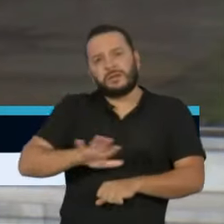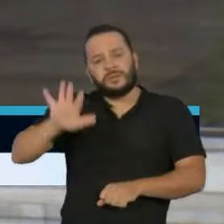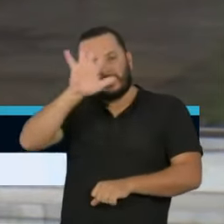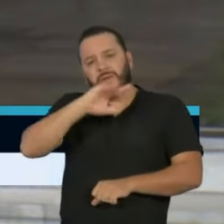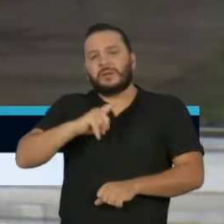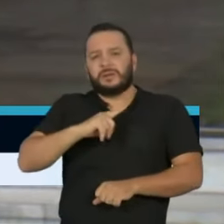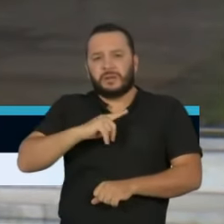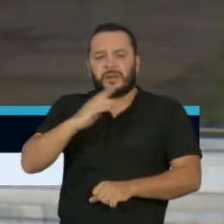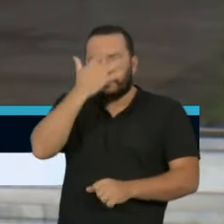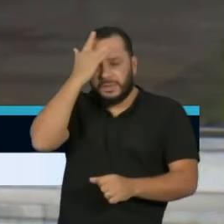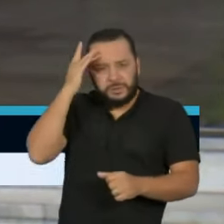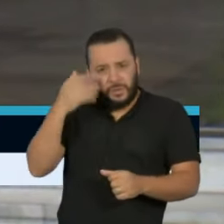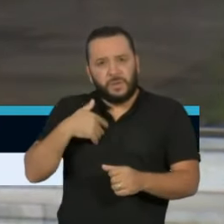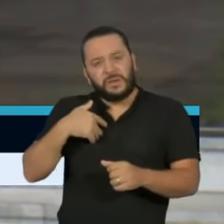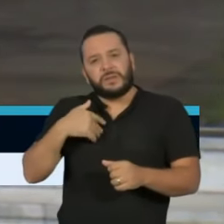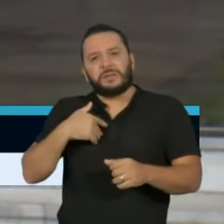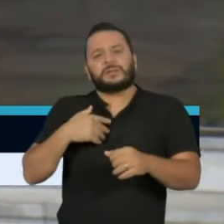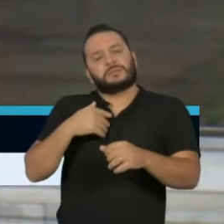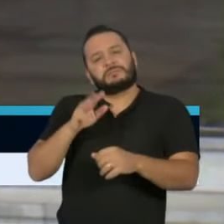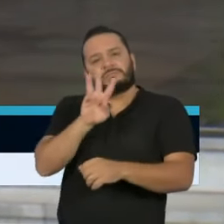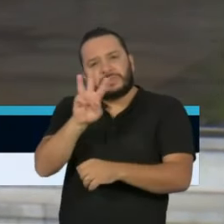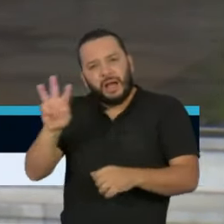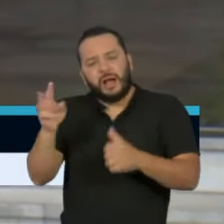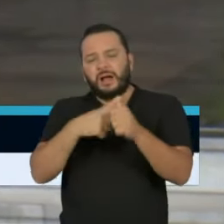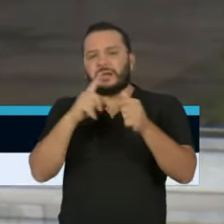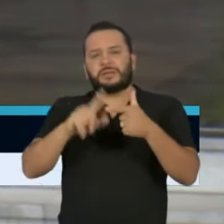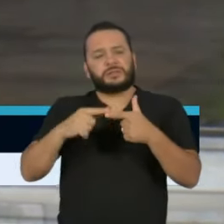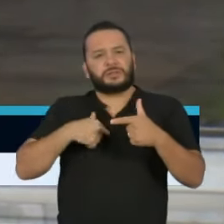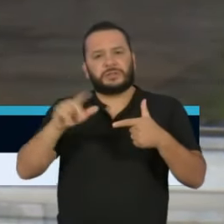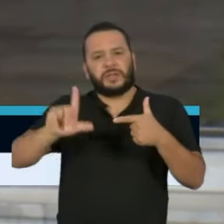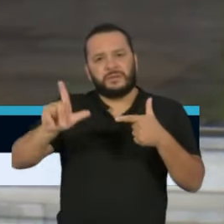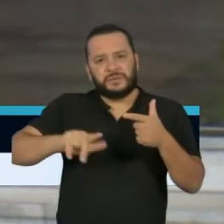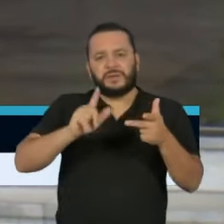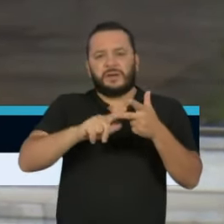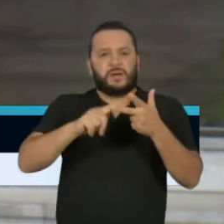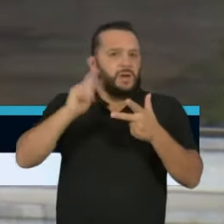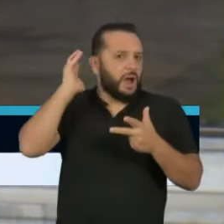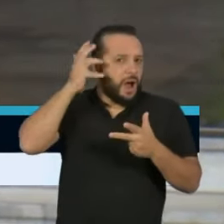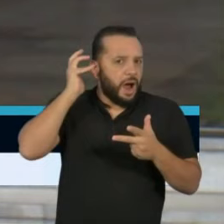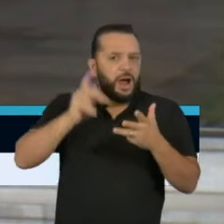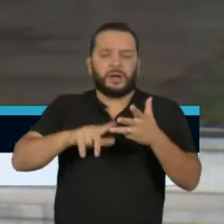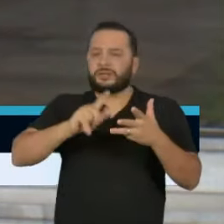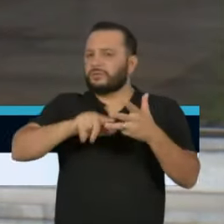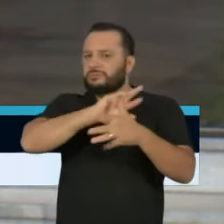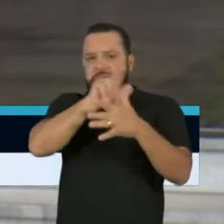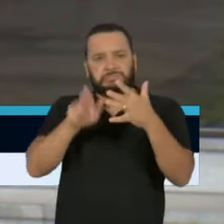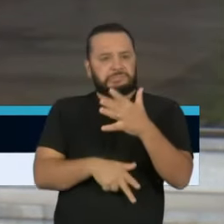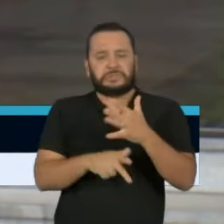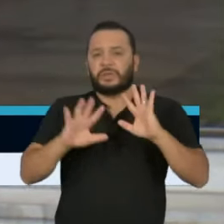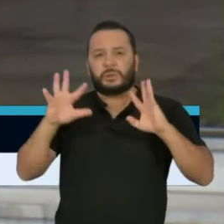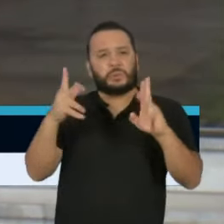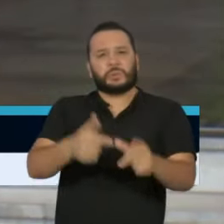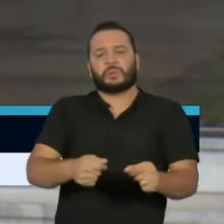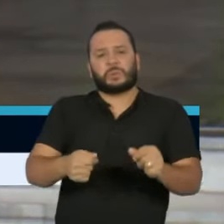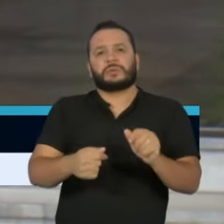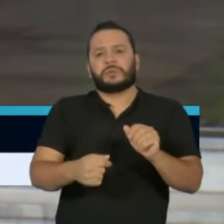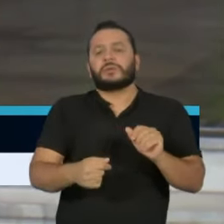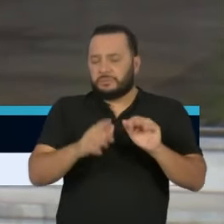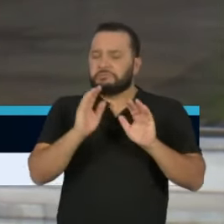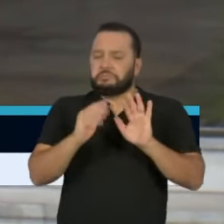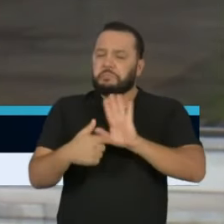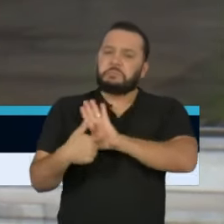telespectadores, seguidores e assinantes em todo o país. A imprensa brasileira tem dado um exemplo extraordinário